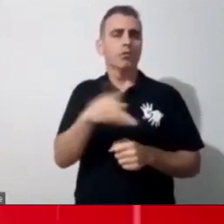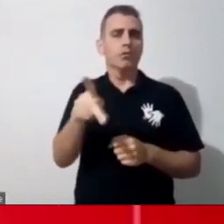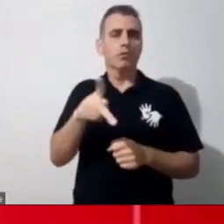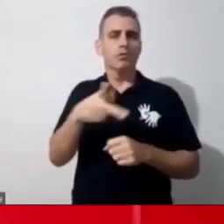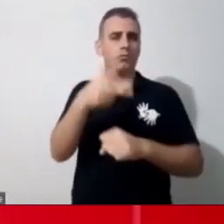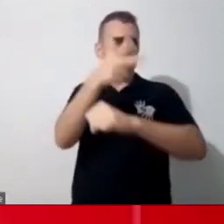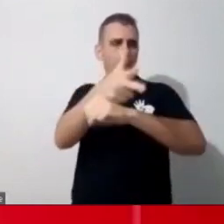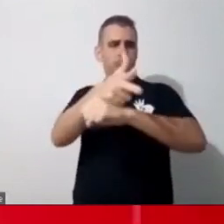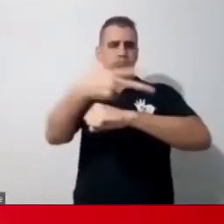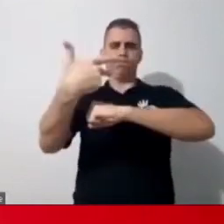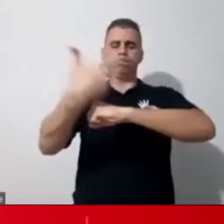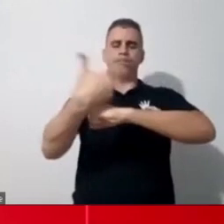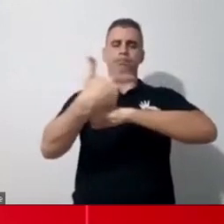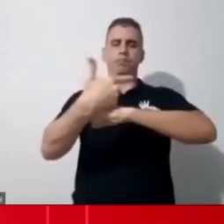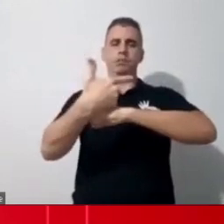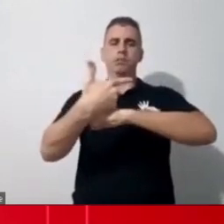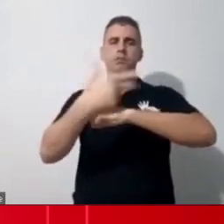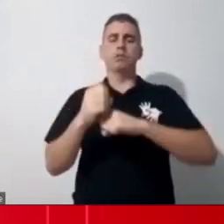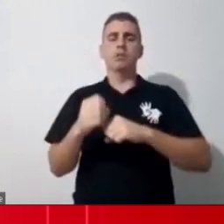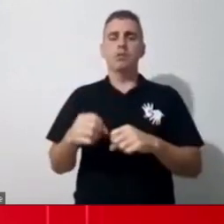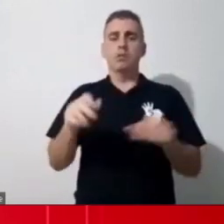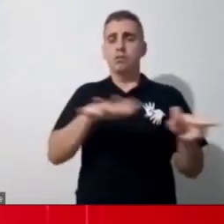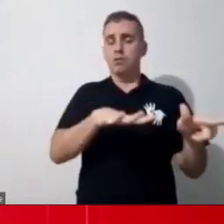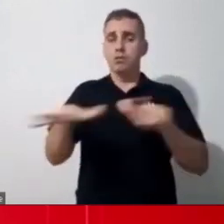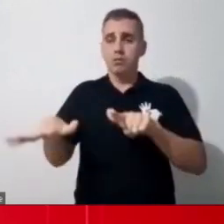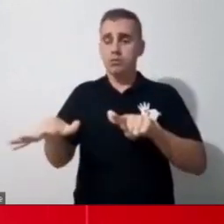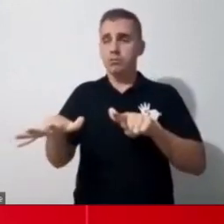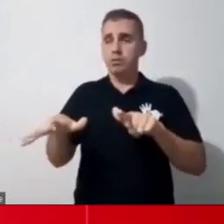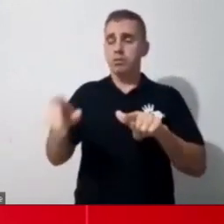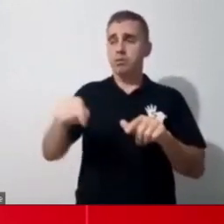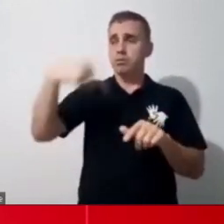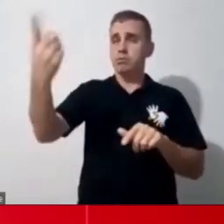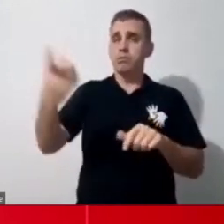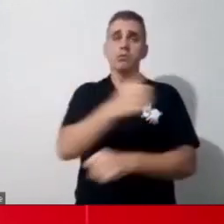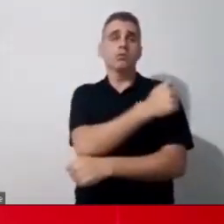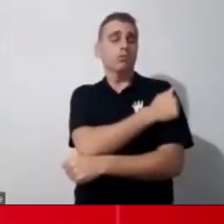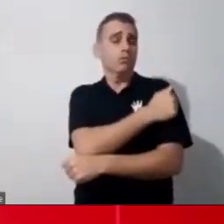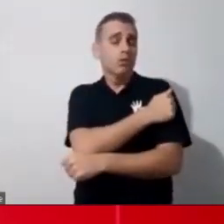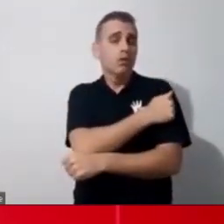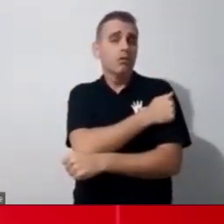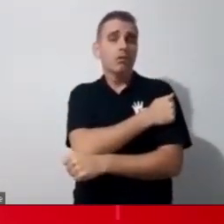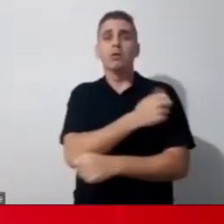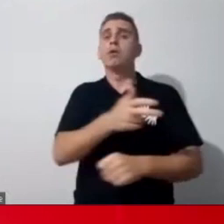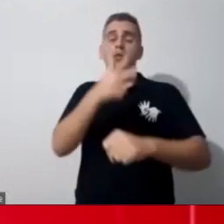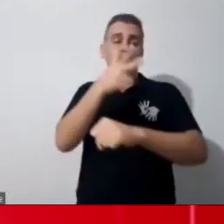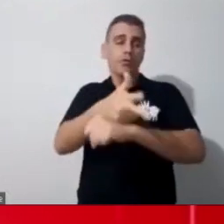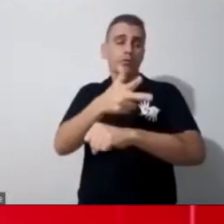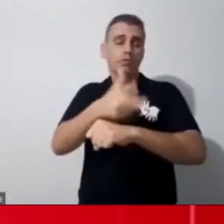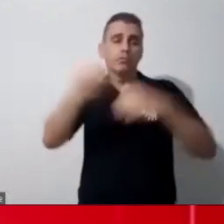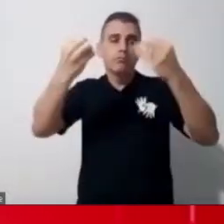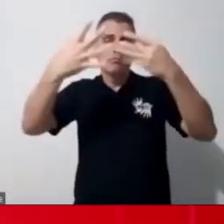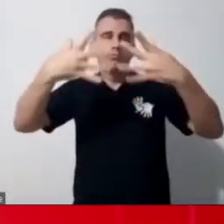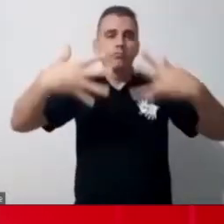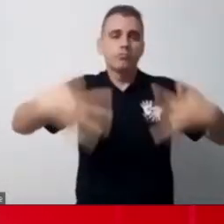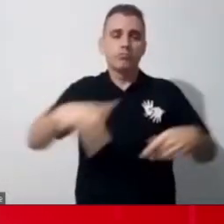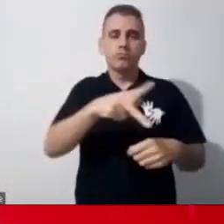naquela uma semana aquele notebook vai ficar com o aluno e ali está o vídeo explicativo com a professora, também tem